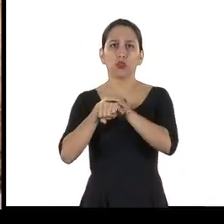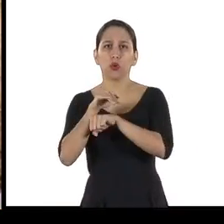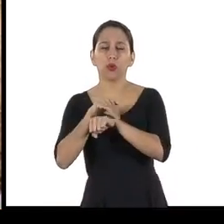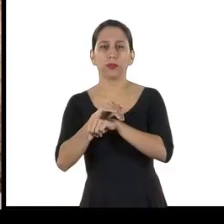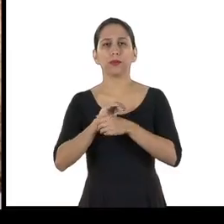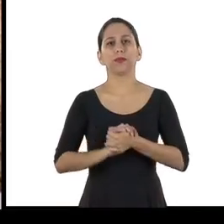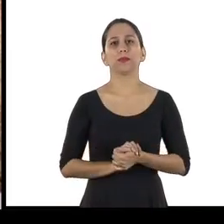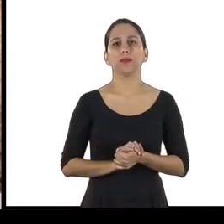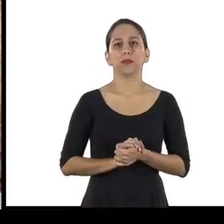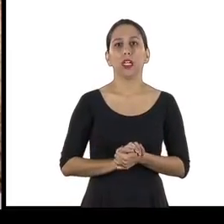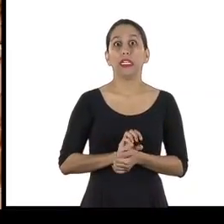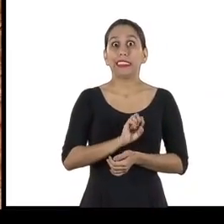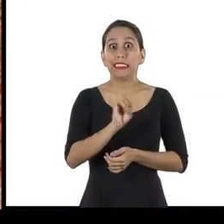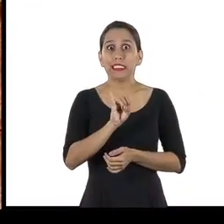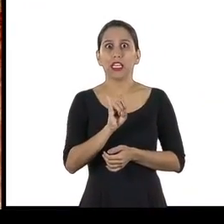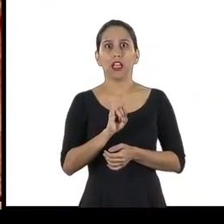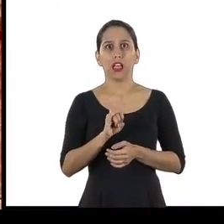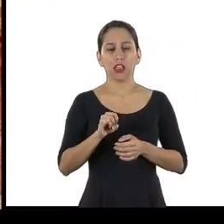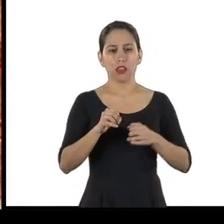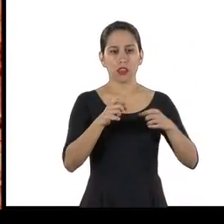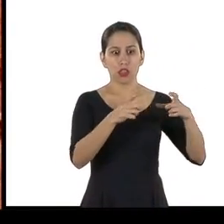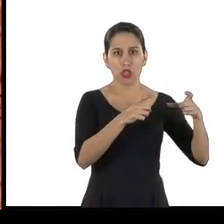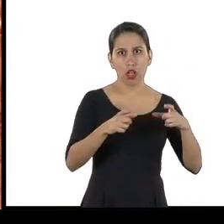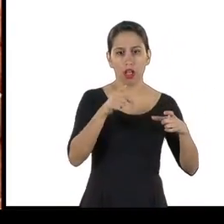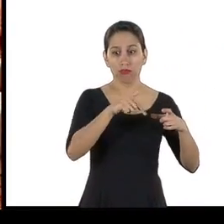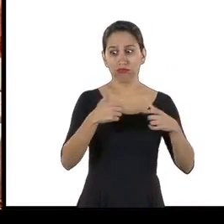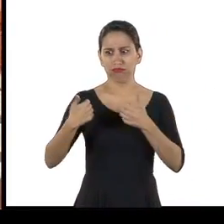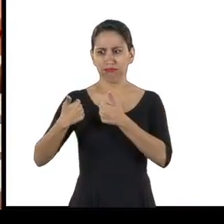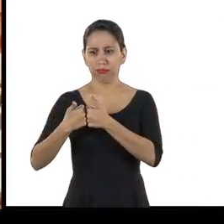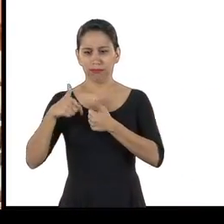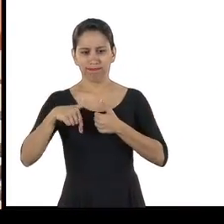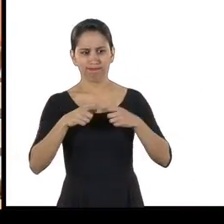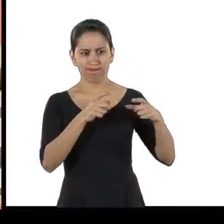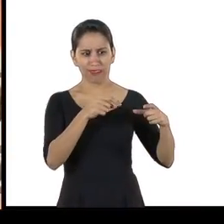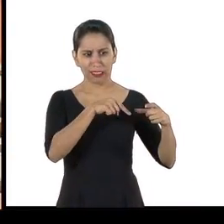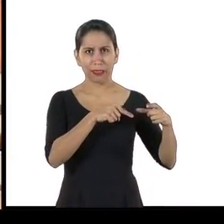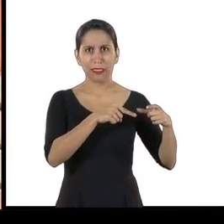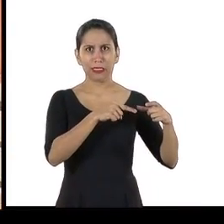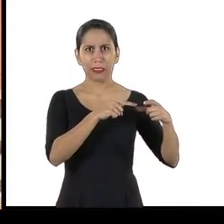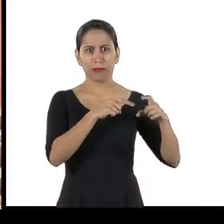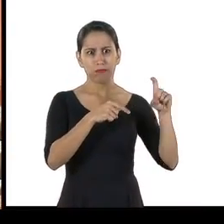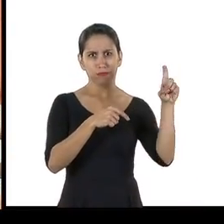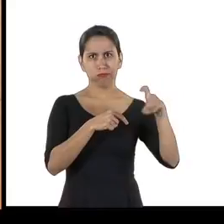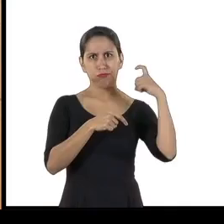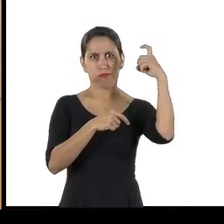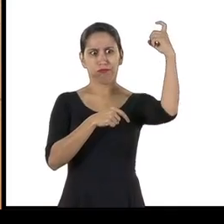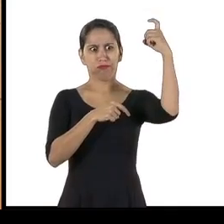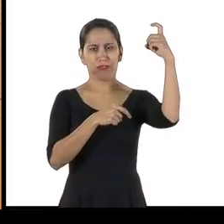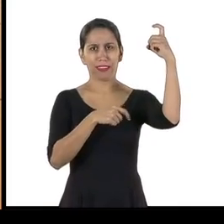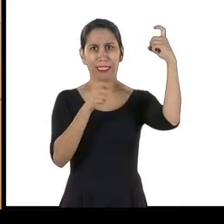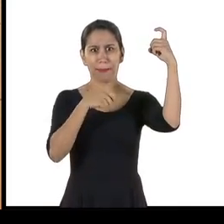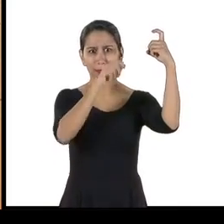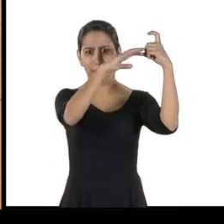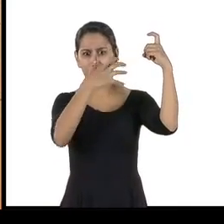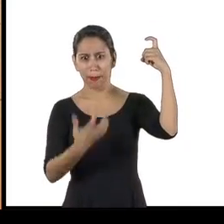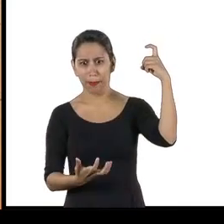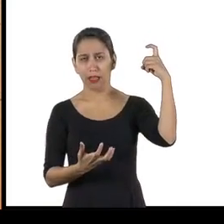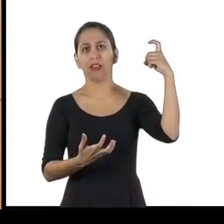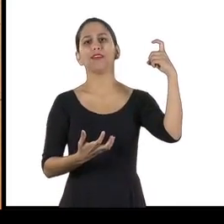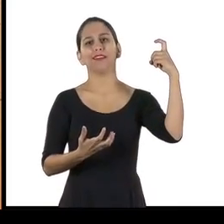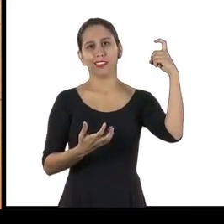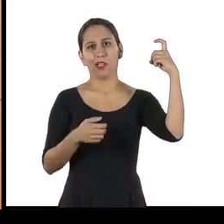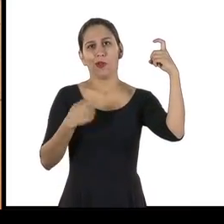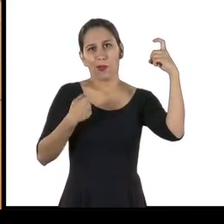risco de queda de veículos, devem ser construídas leiras com altura mínima correspondente a metade do diâmetro do